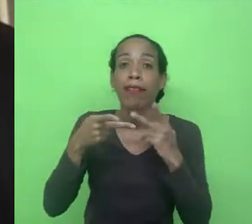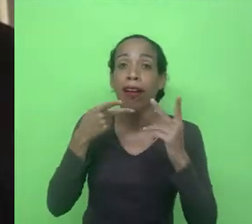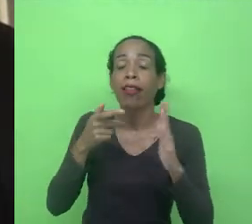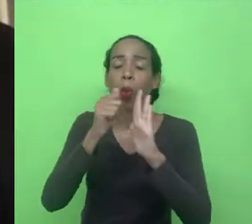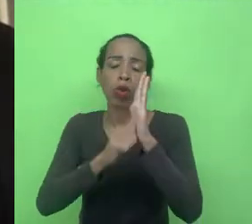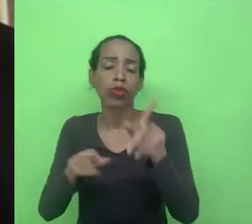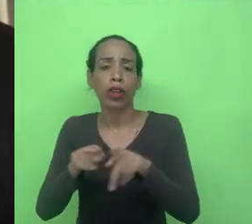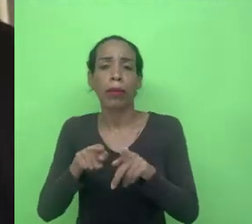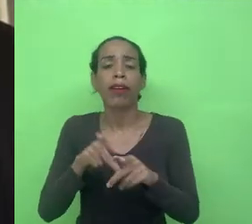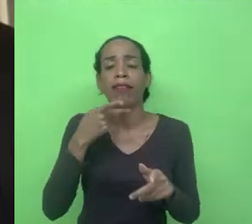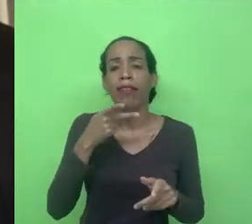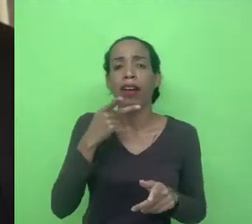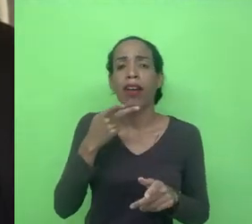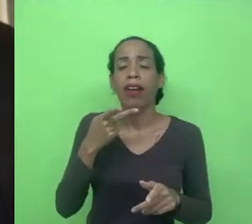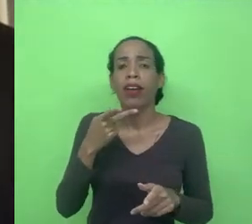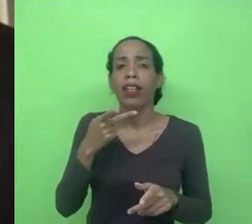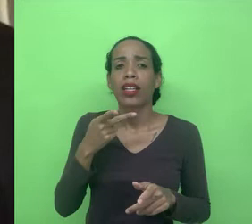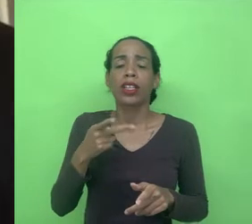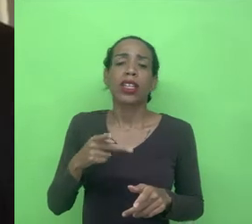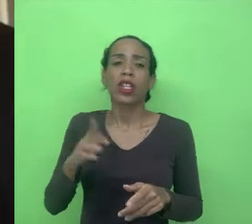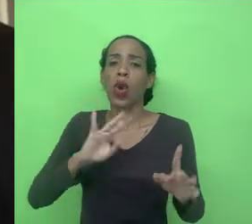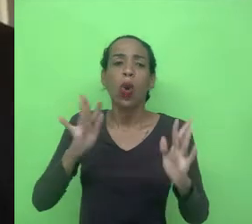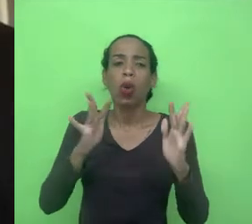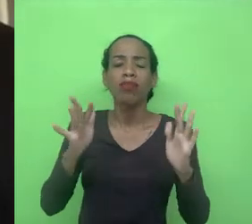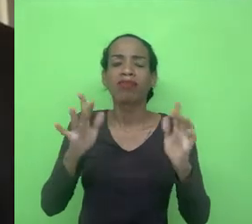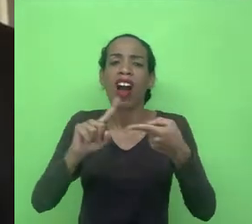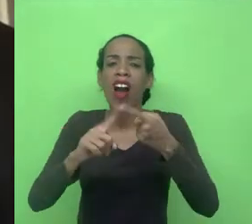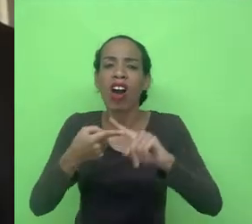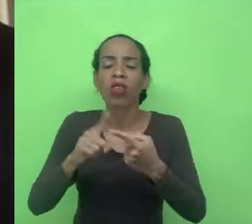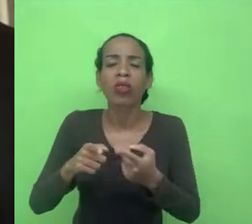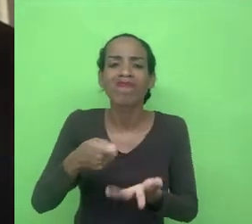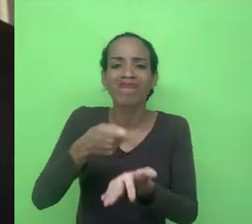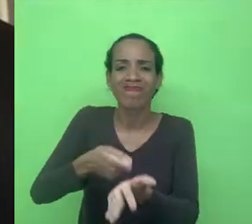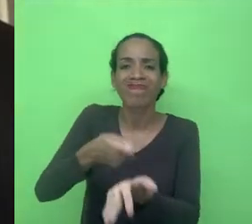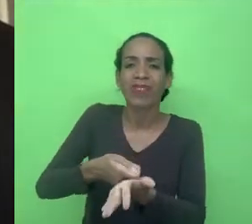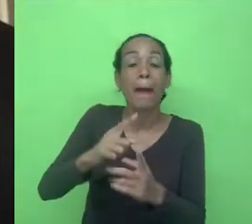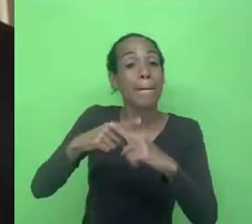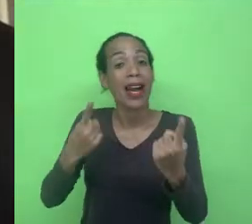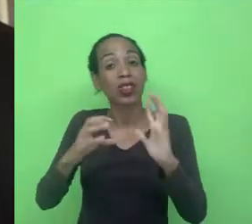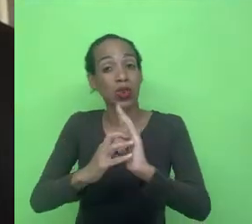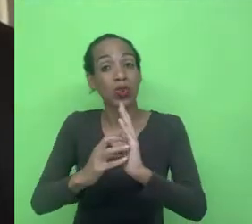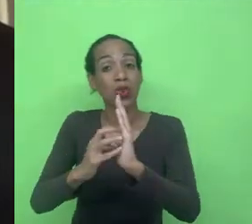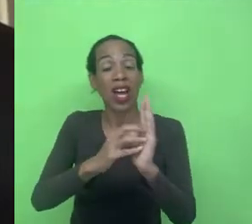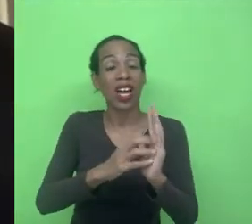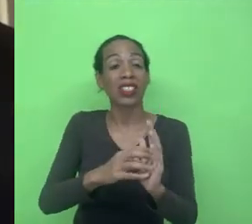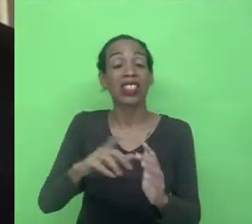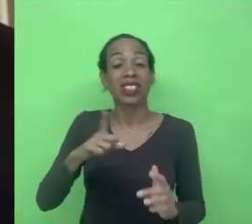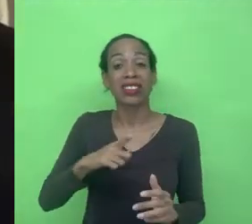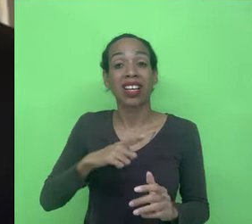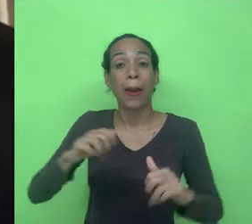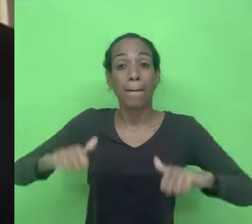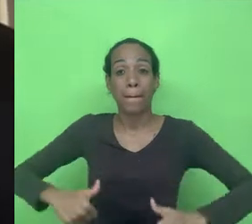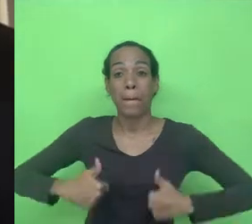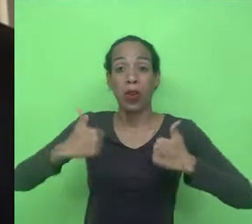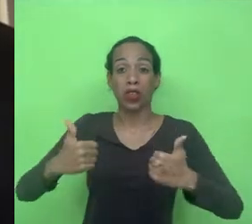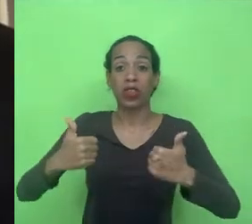os autores não concordam muito com essa afirmação, mas os dados hoje, eles são ativos essenciais para o